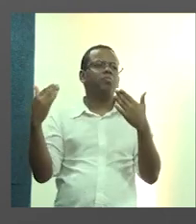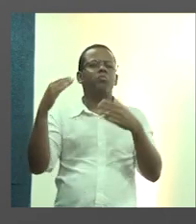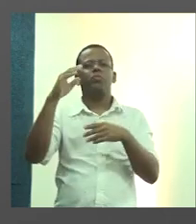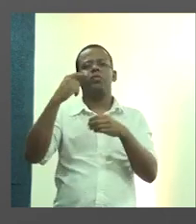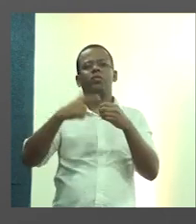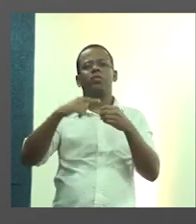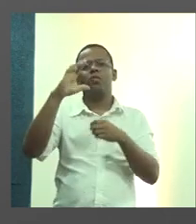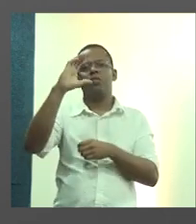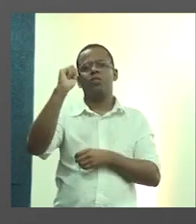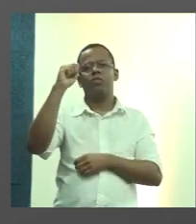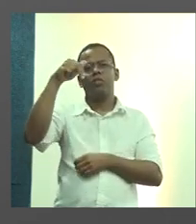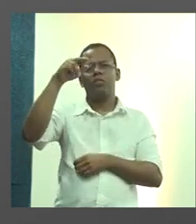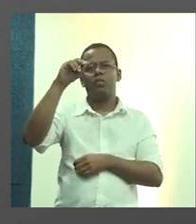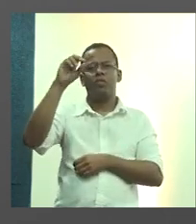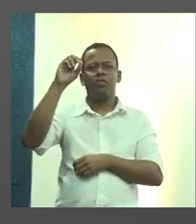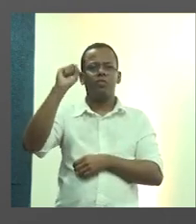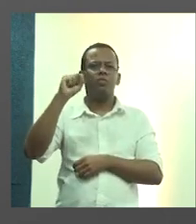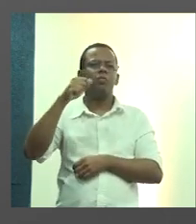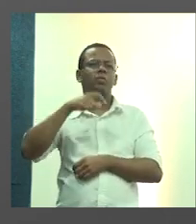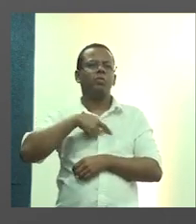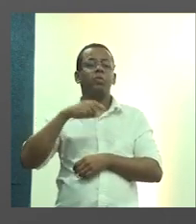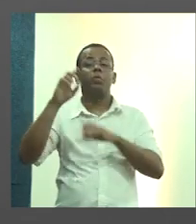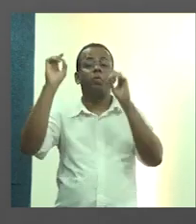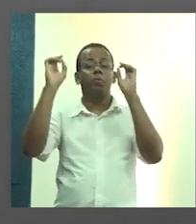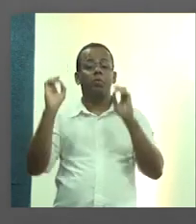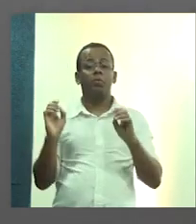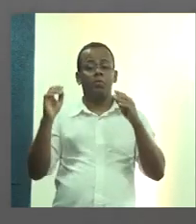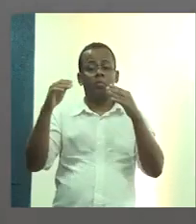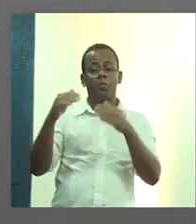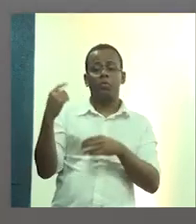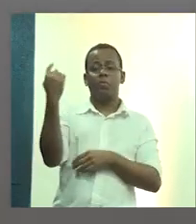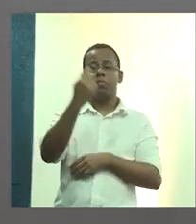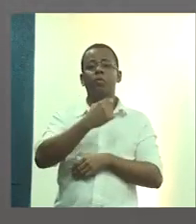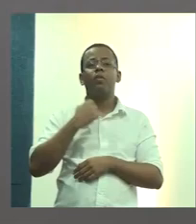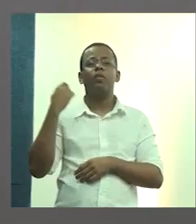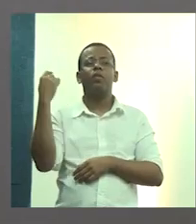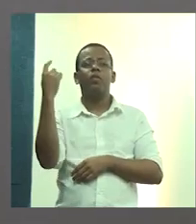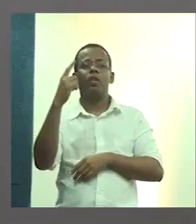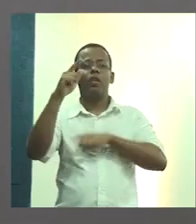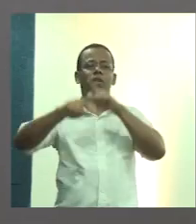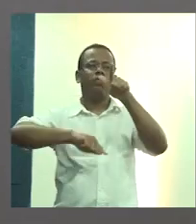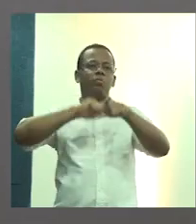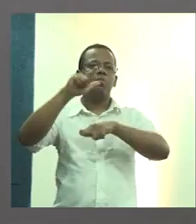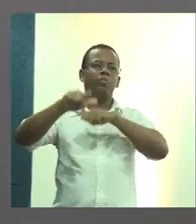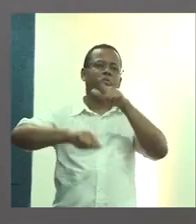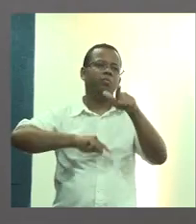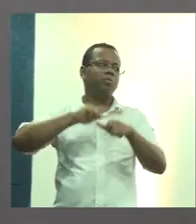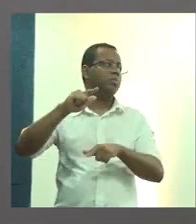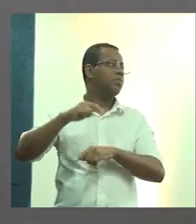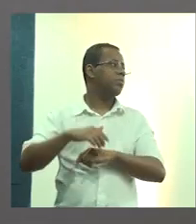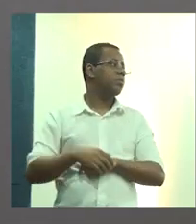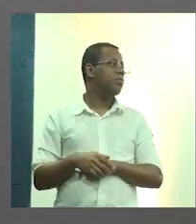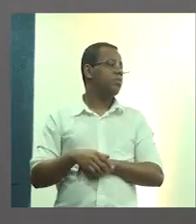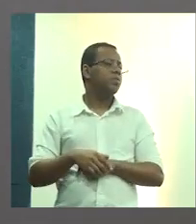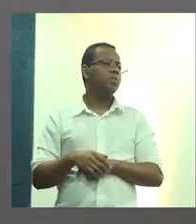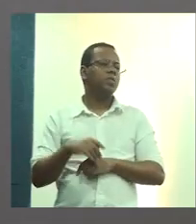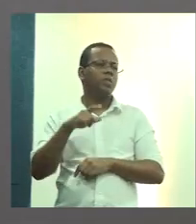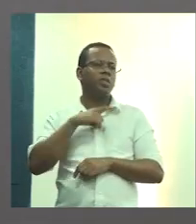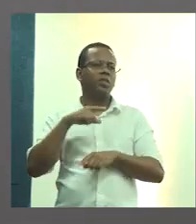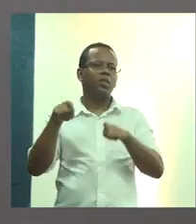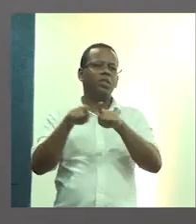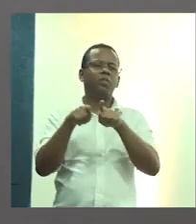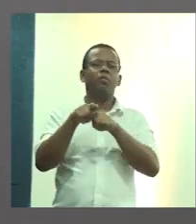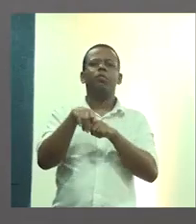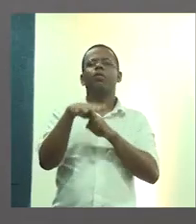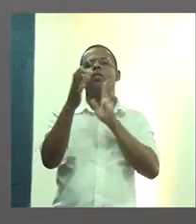Canoas é o nosso grande case, enfim, que a gente está trabalhando. Claro, também tem aquela